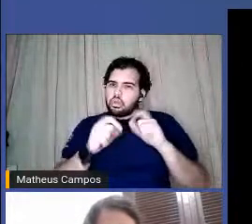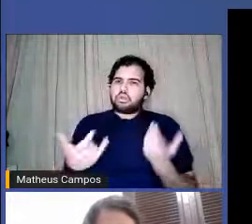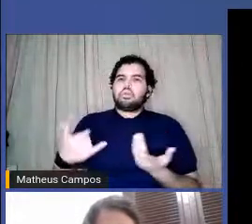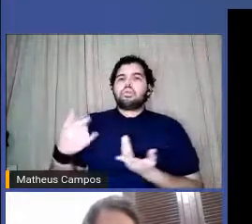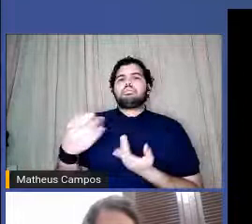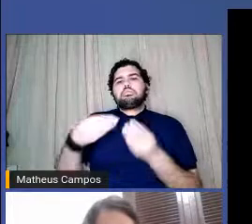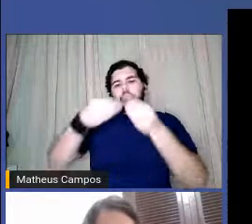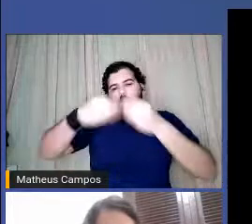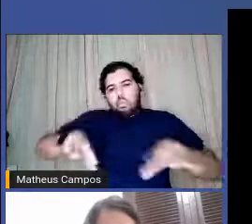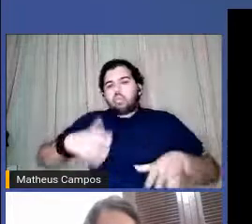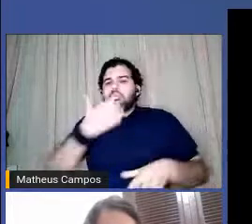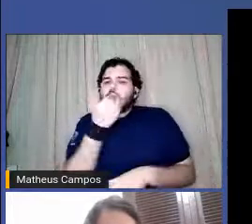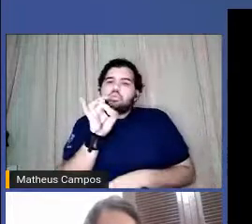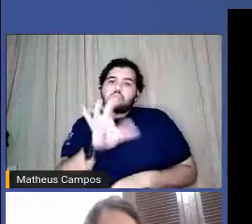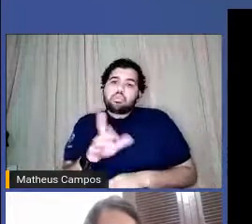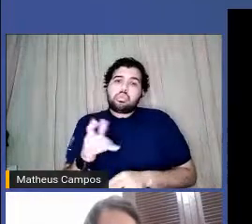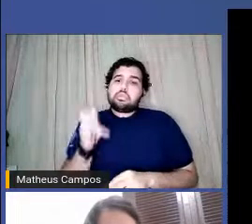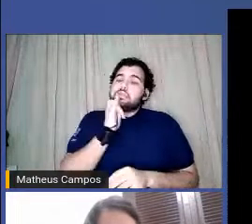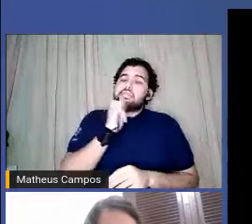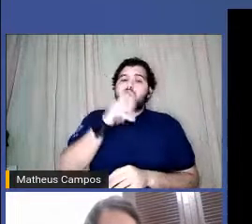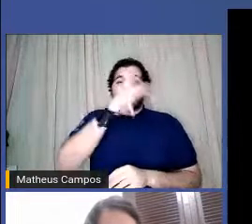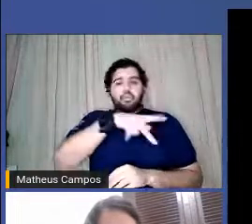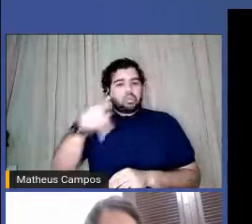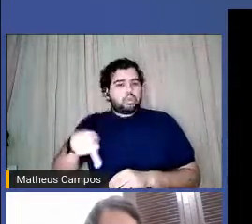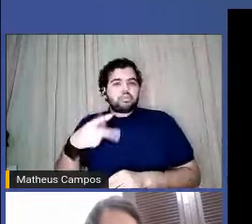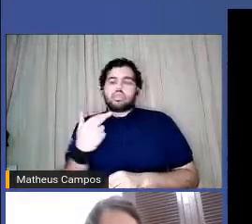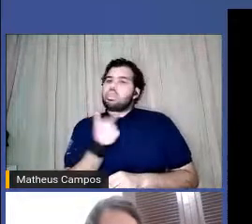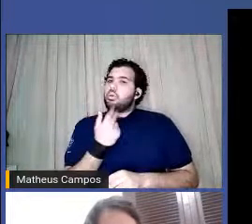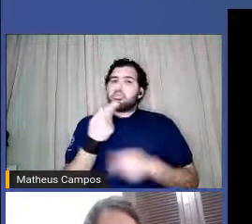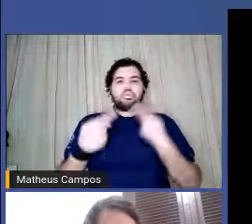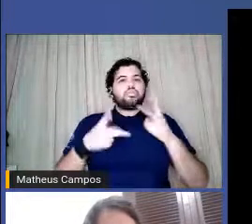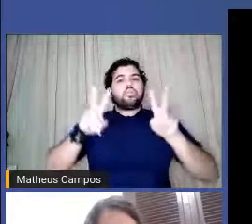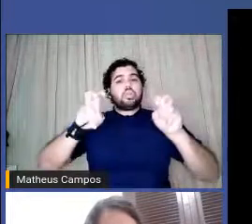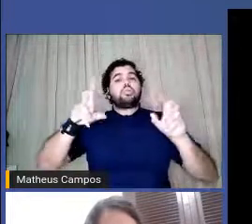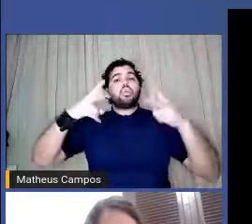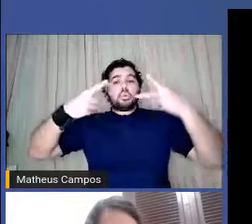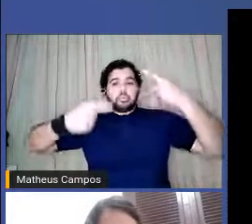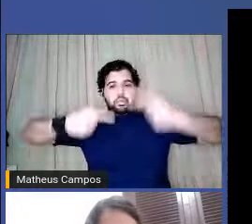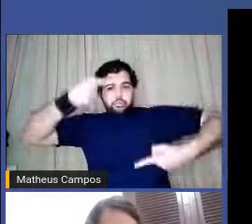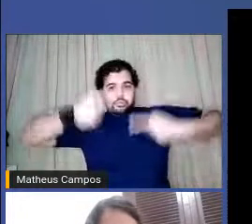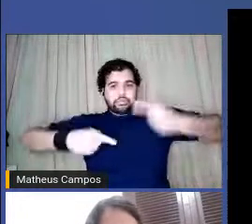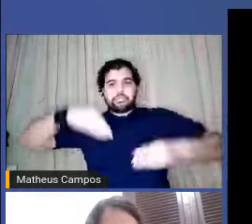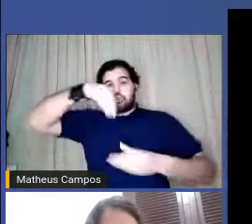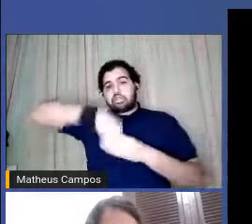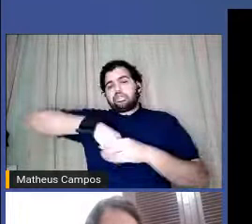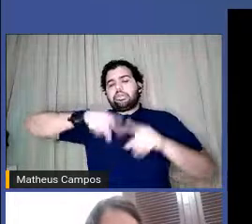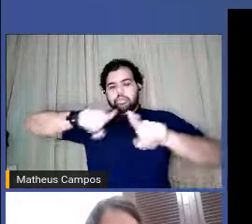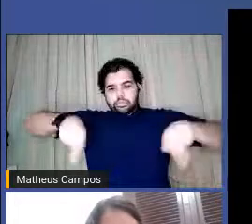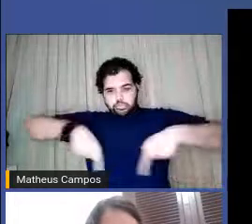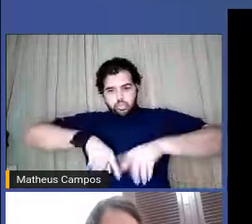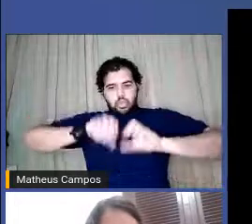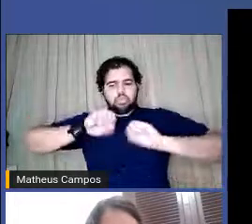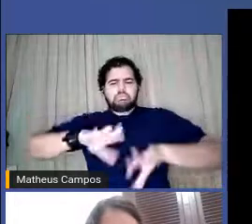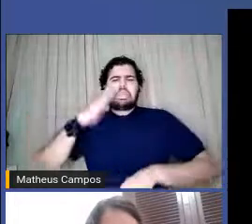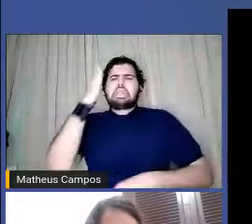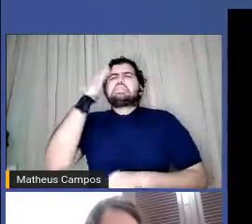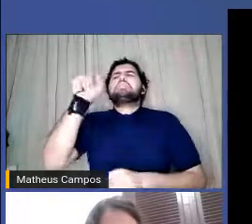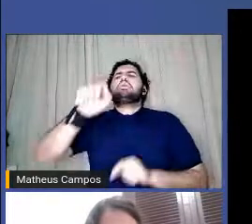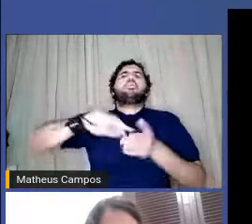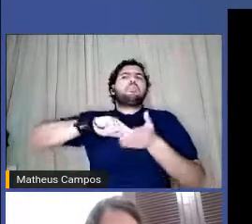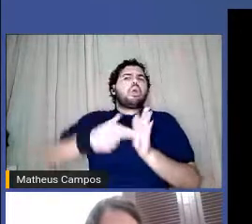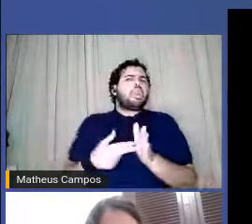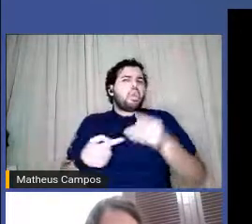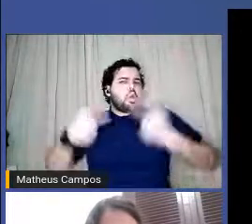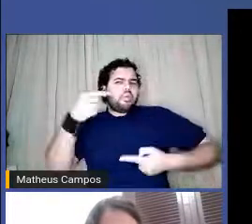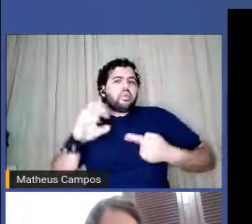isso professor não pode falar de política em sala de aula saberão eles o que é política ou só